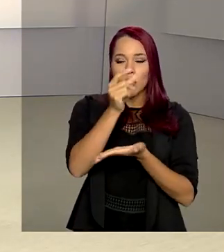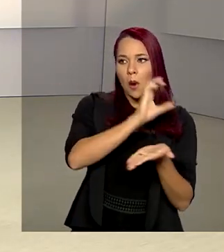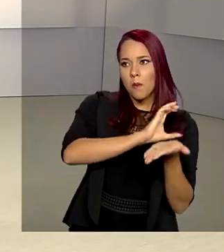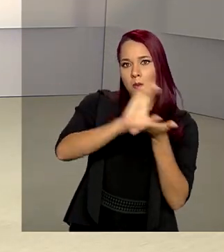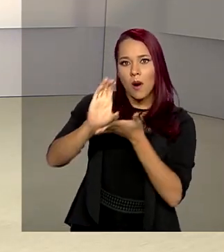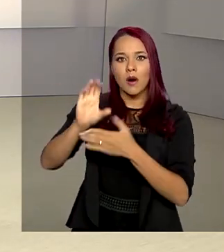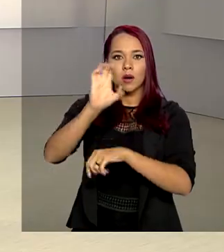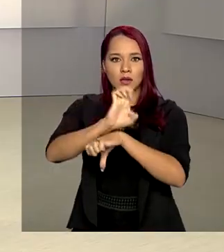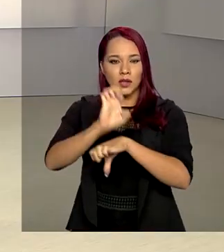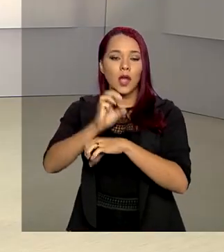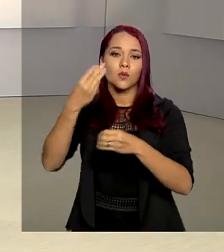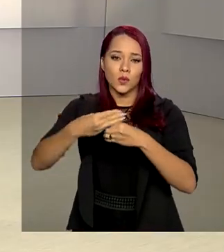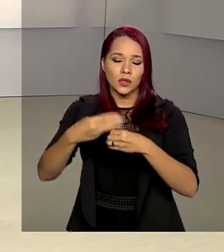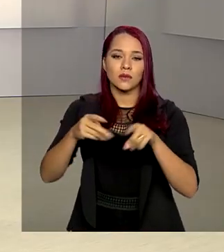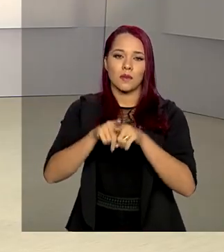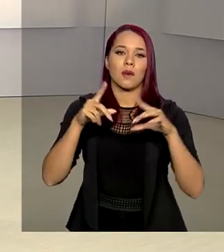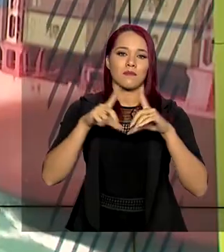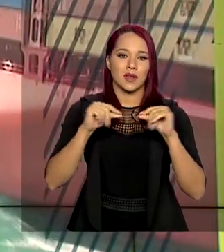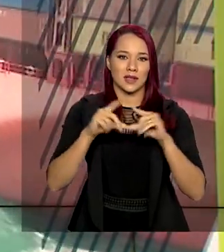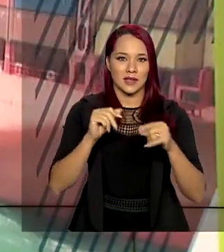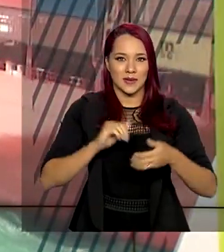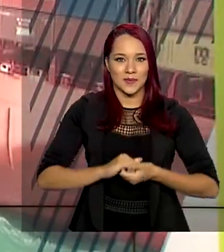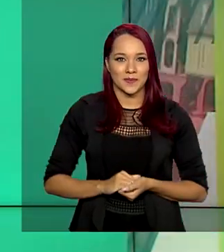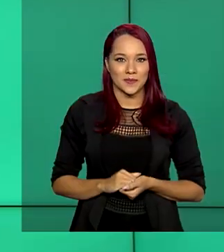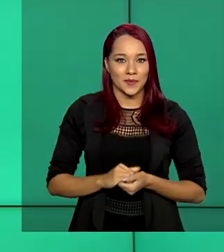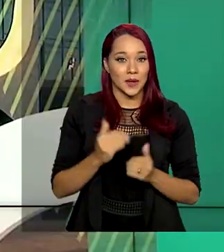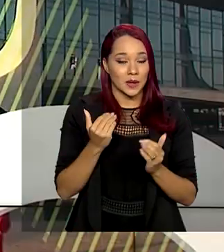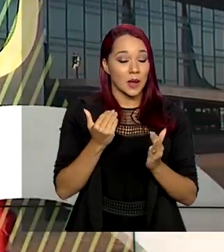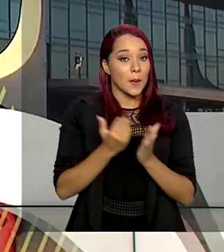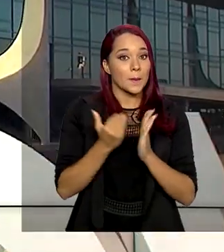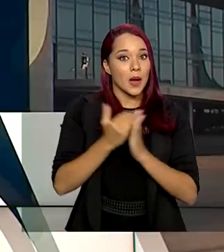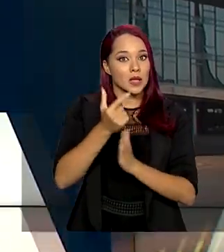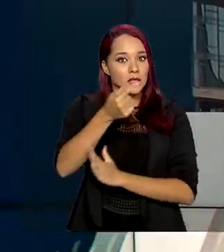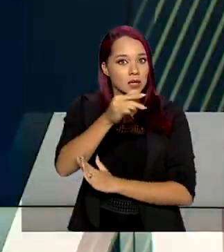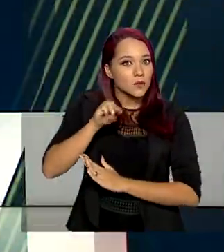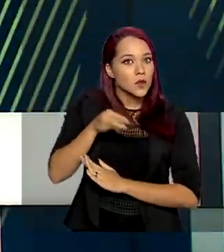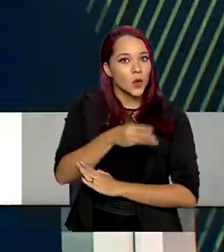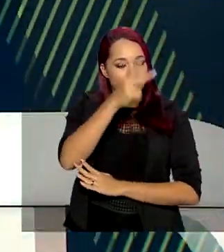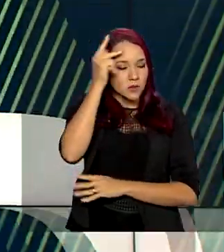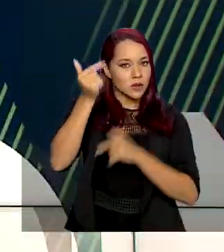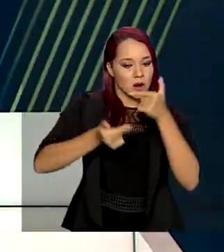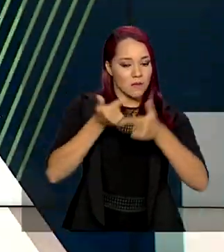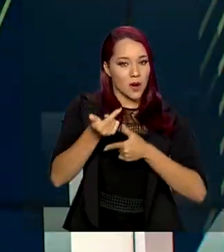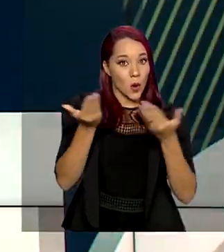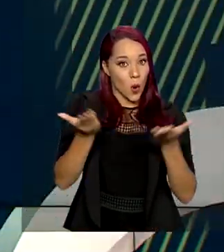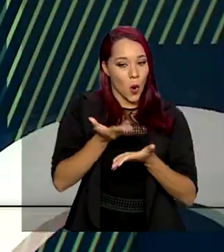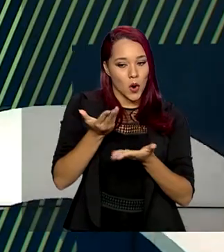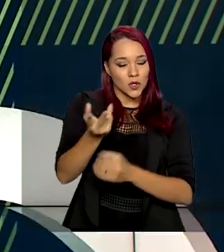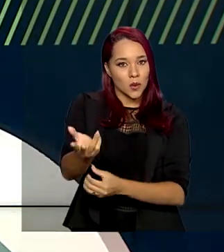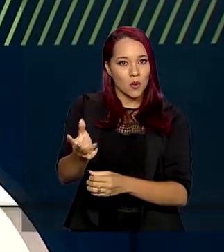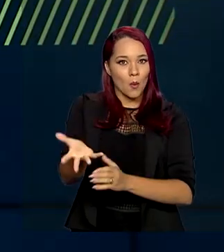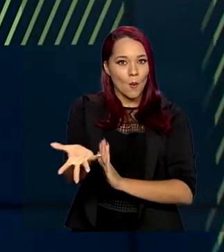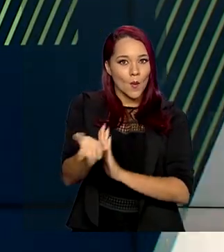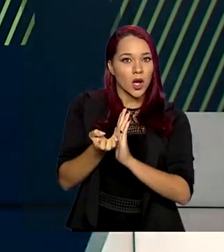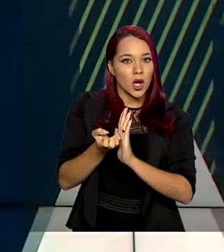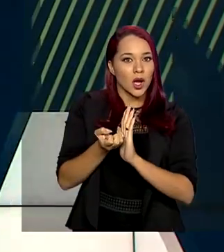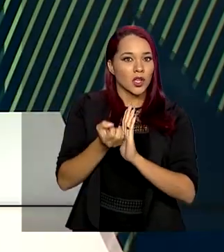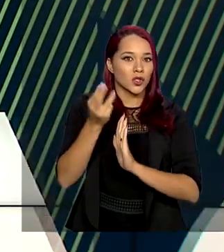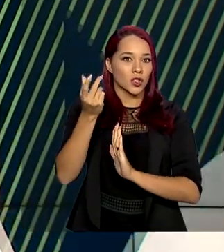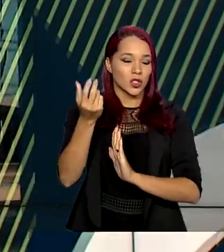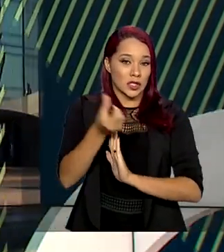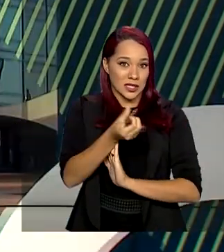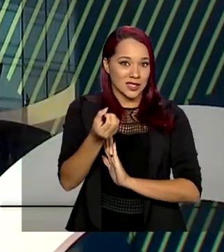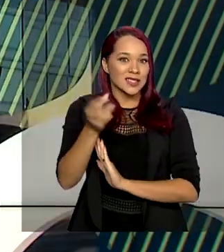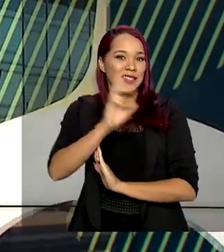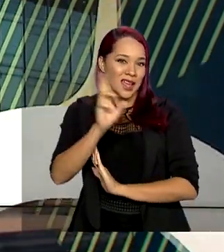municípios e ao Distrito Federal. Mais de 7 milhões de trabalhadores recebem hoje o auxílio emergencial de R$ 600.